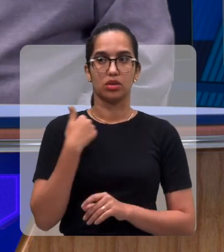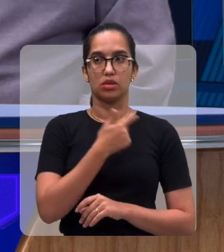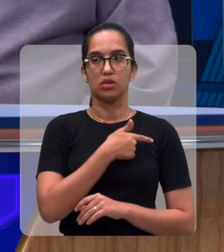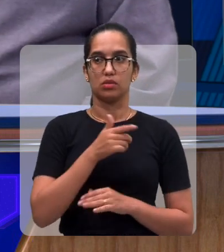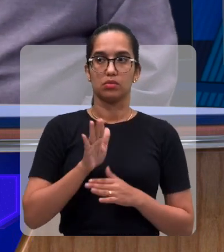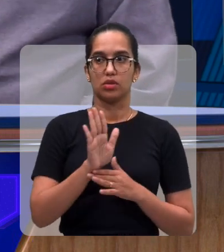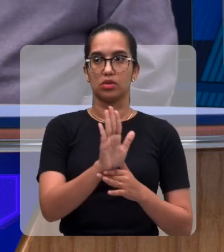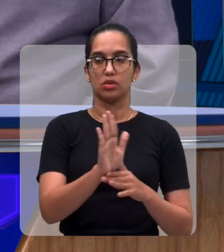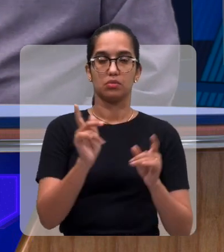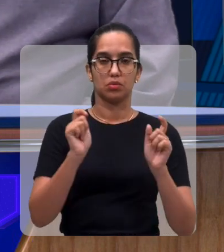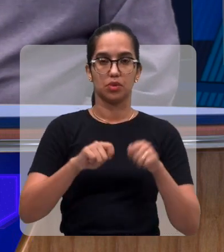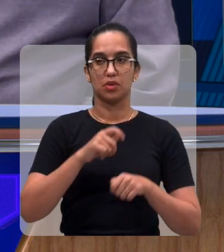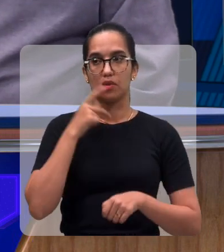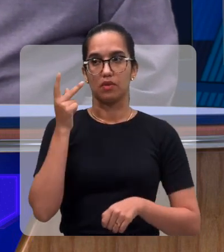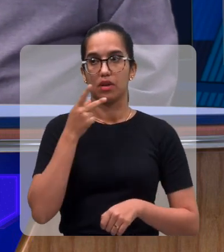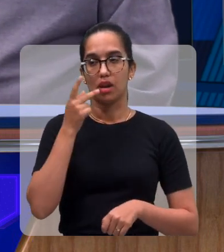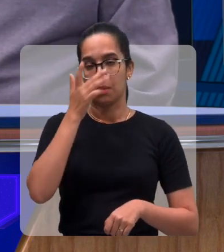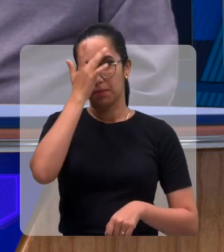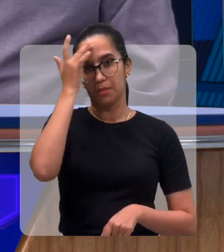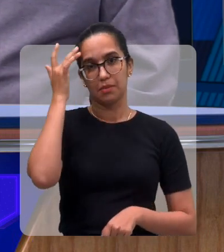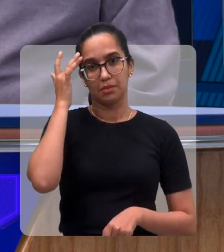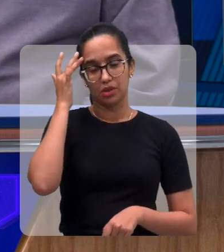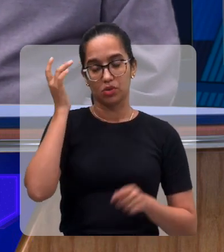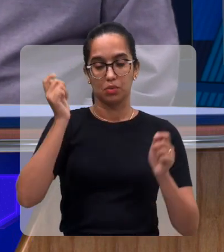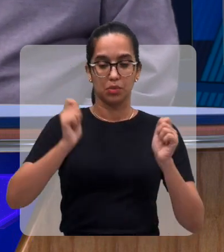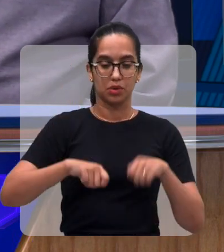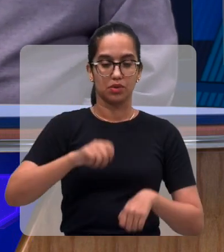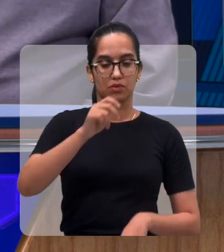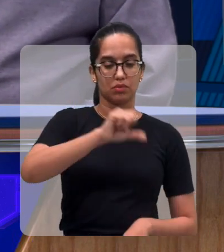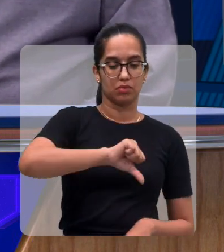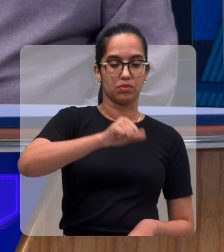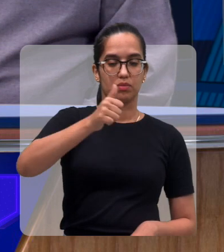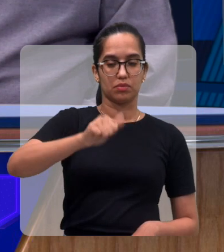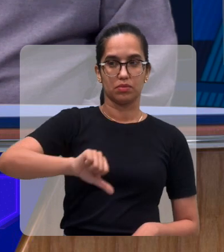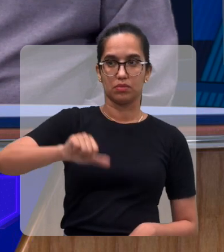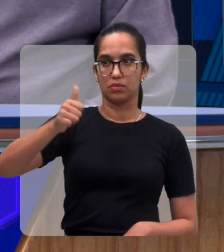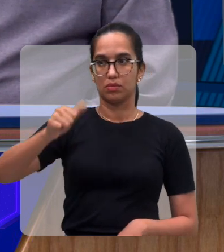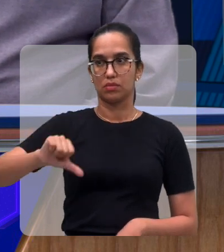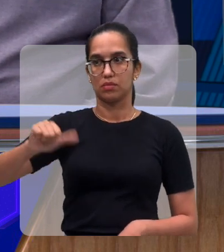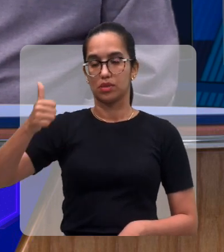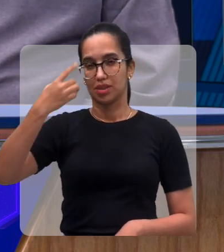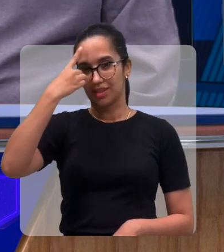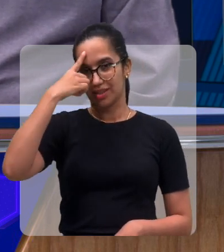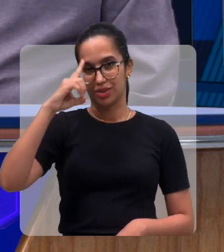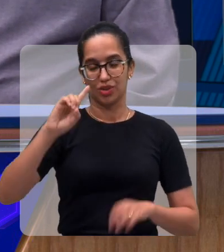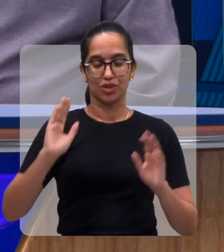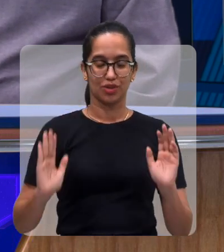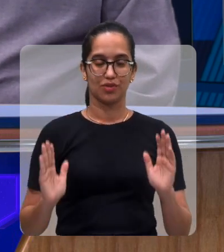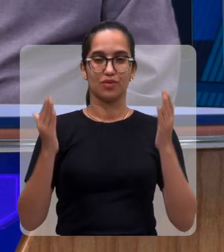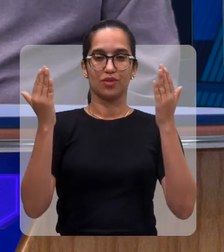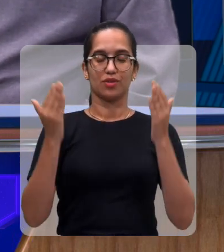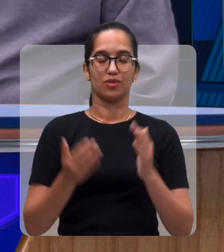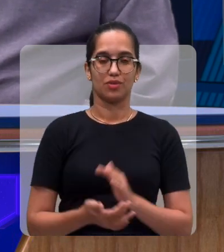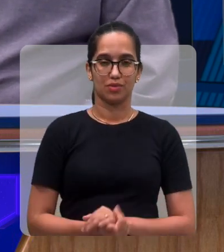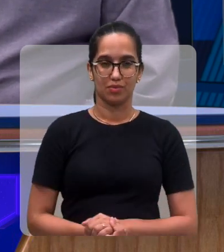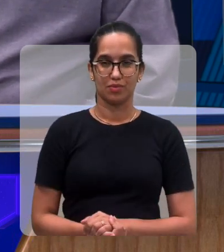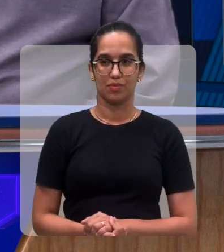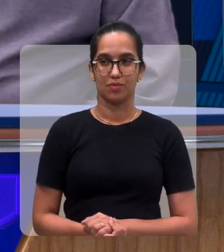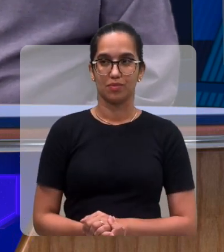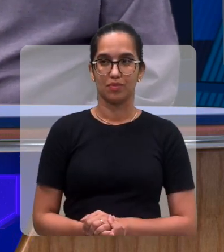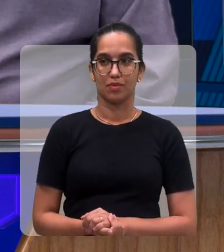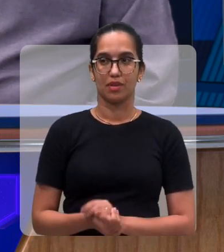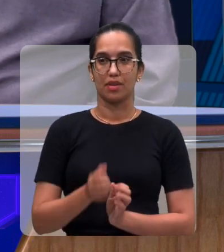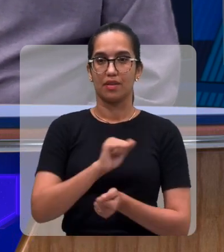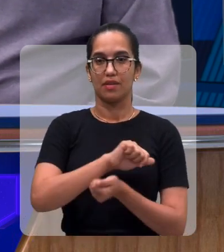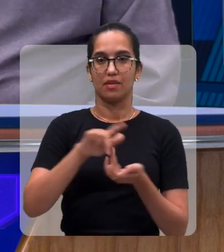ajudar aí, ver se a gente indica pessoas que podem julgar nesse talento aí do nosso festival. Talento,